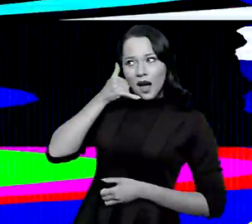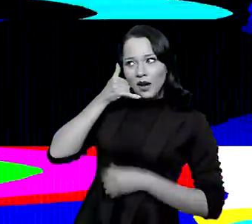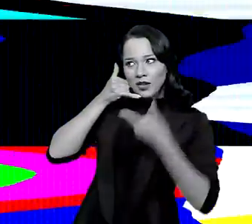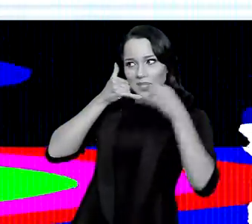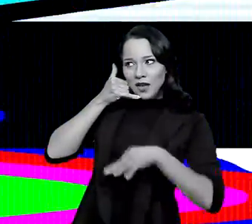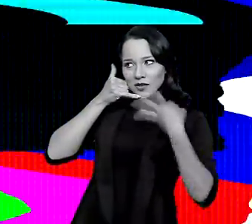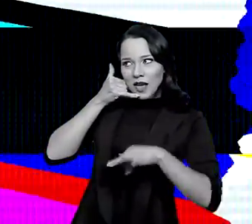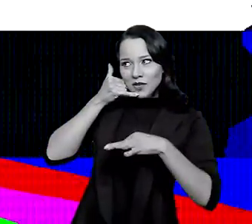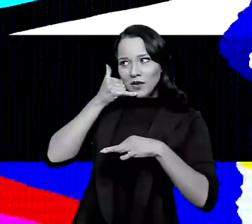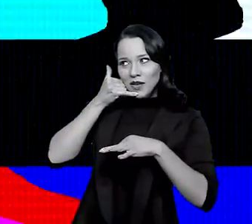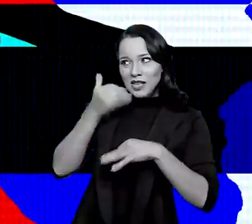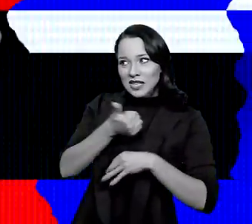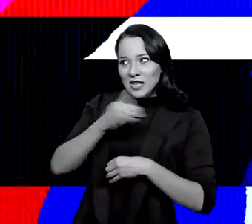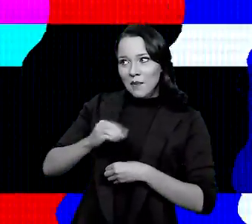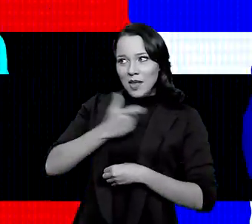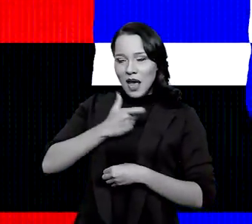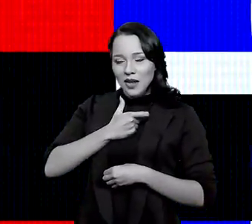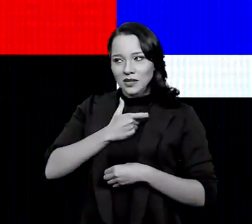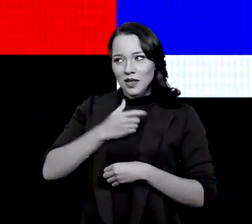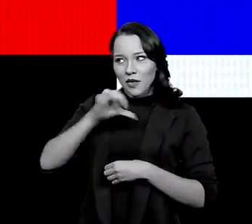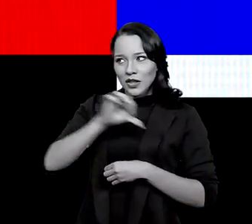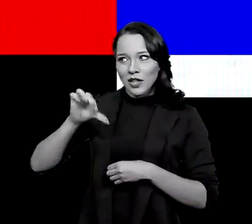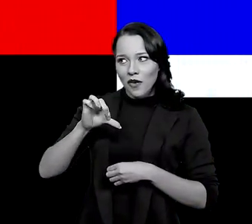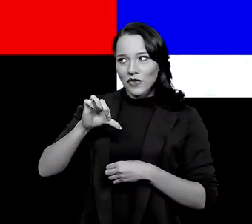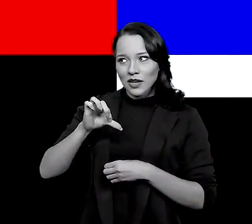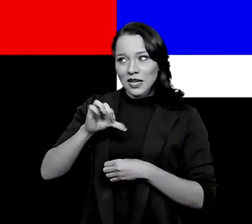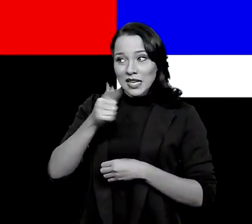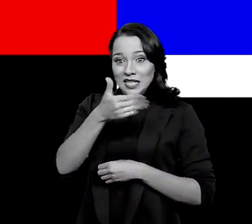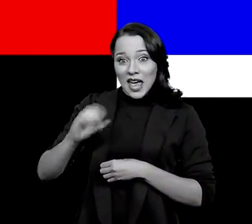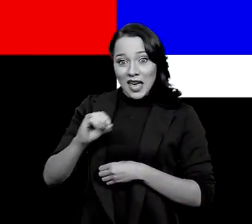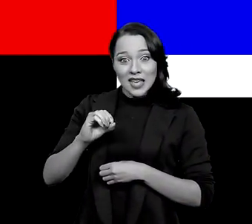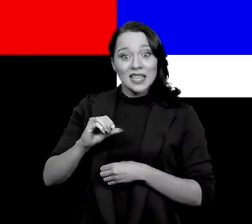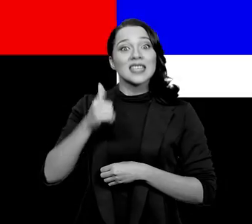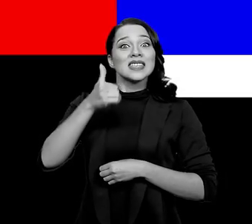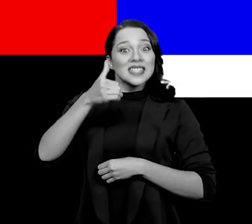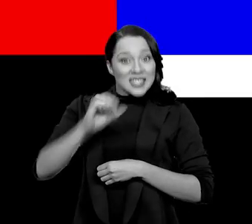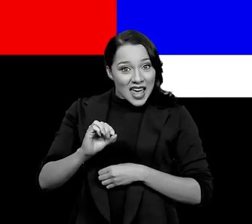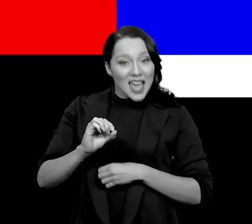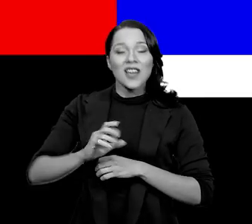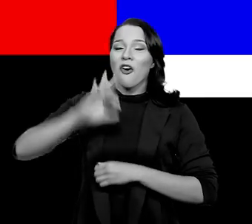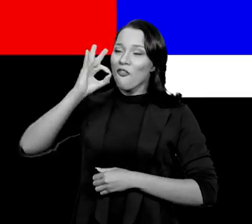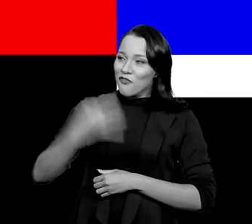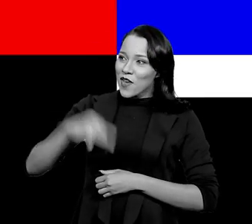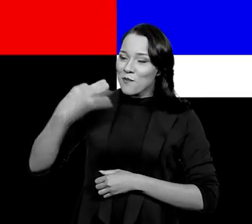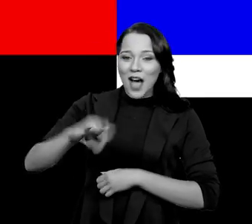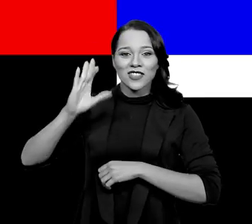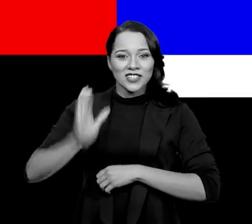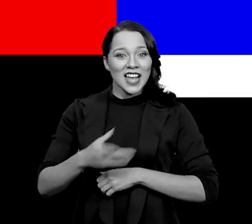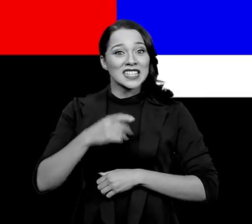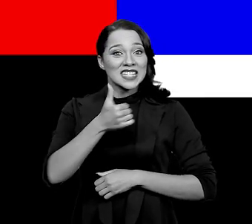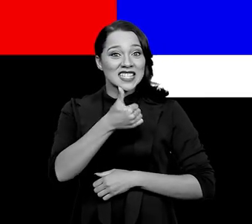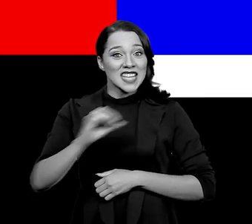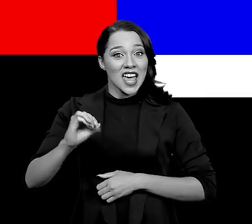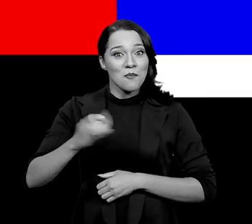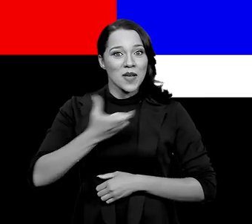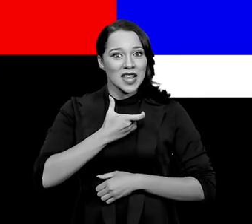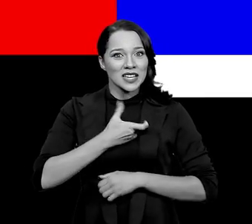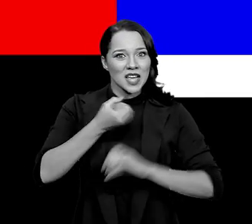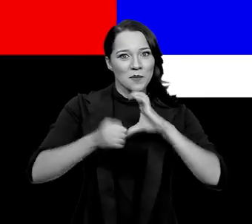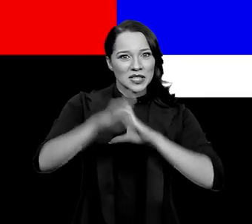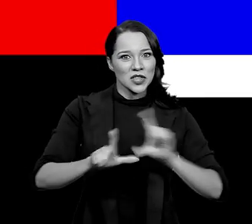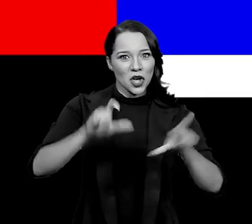Alô, alô, confirma, Tóquio, 100 medalhas, 99, 100 medalhas, 100 medalhas então, tá confirmado, 100 medalhas pro Brasil.